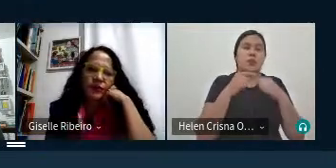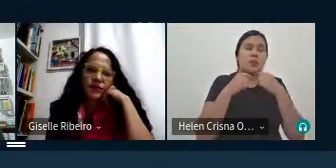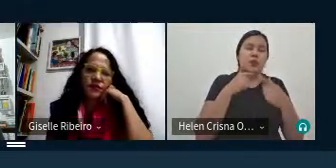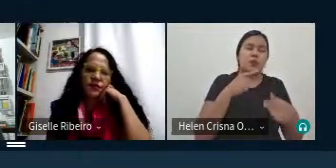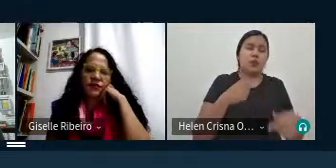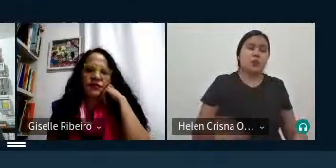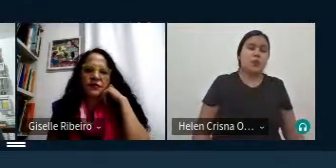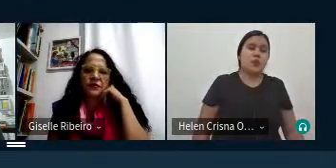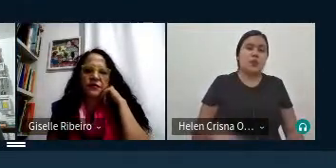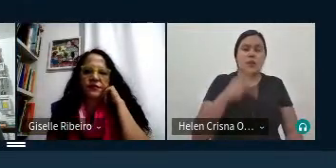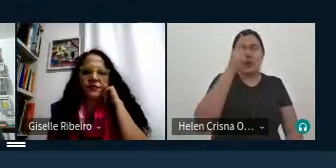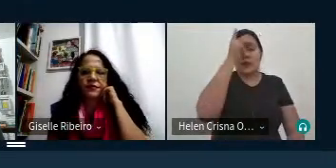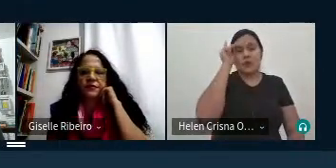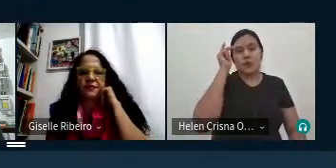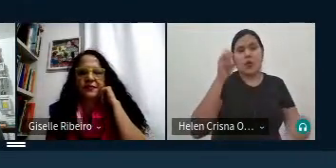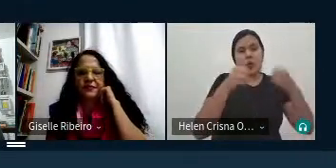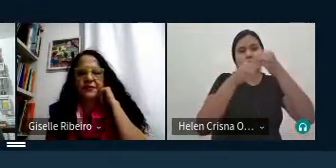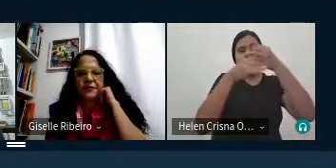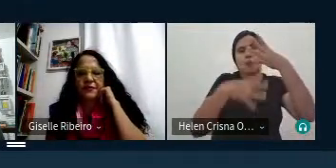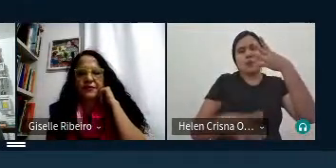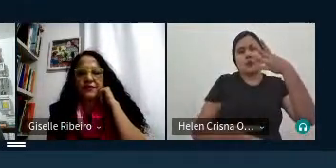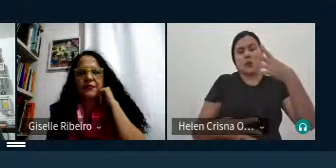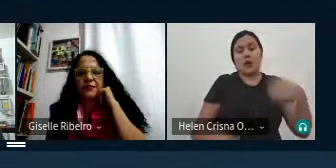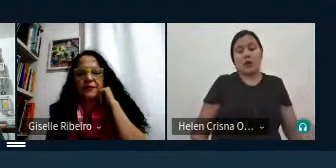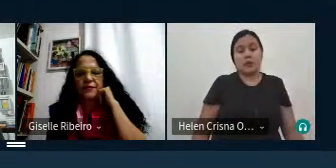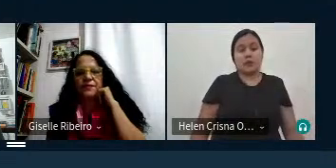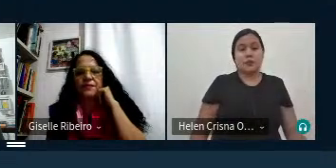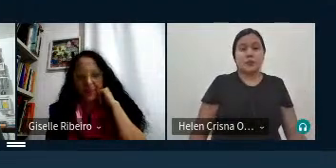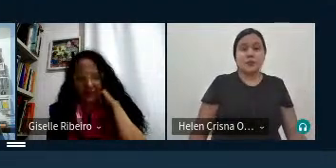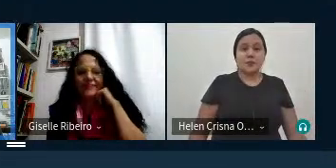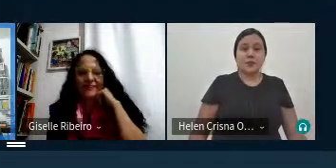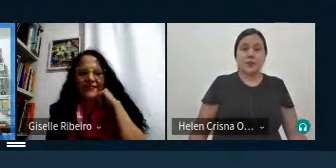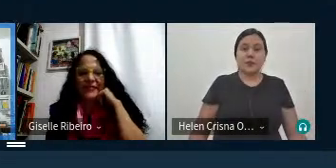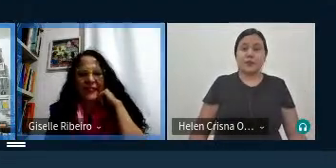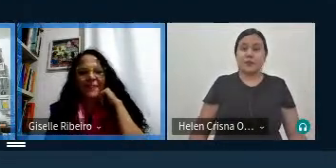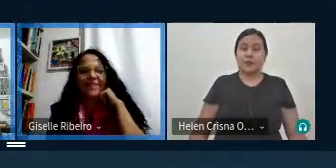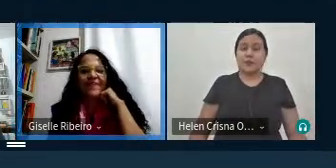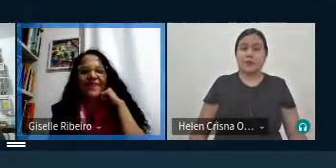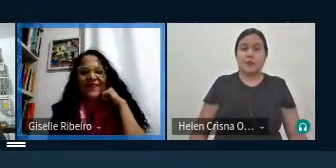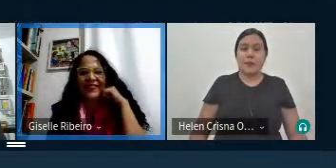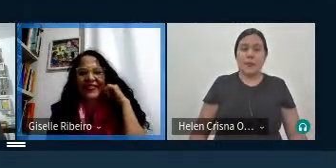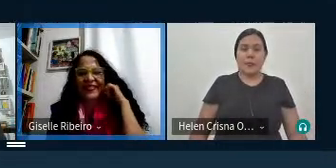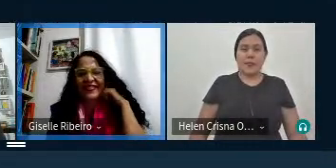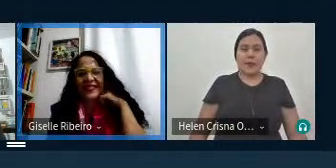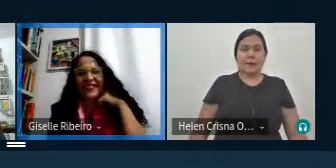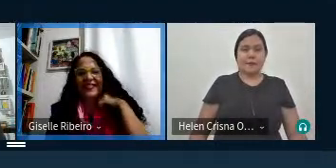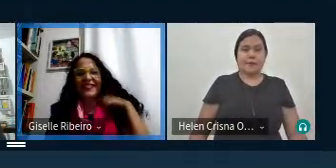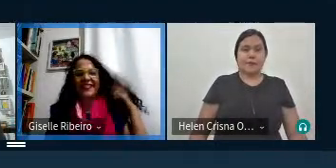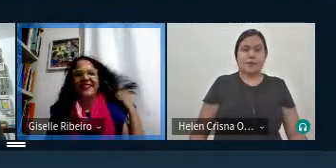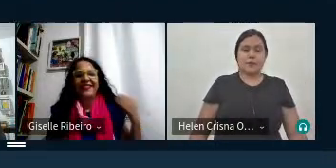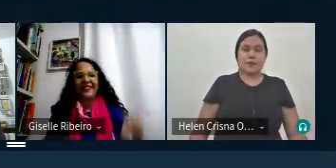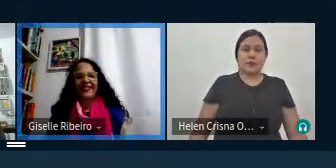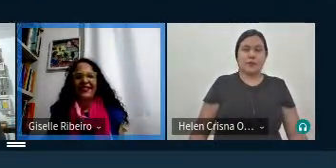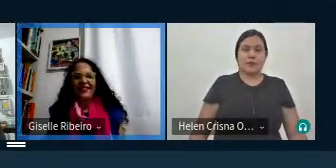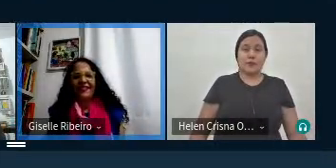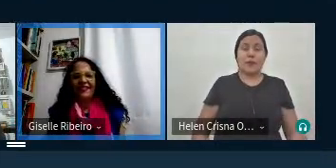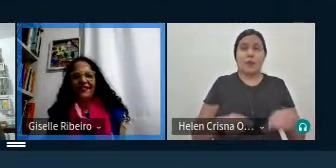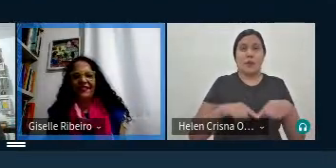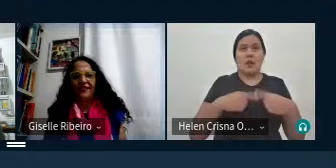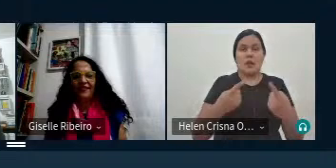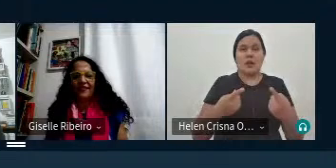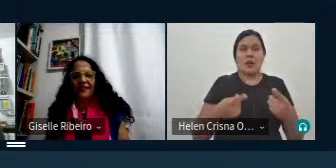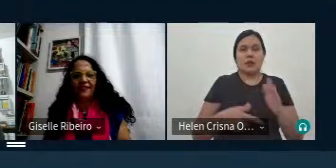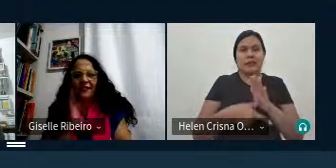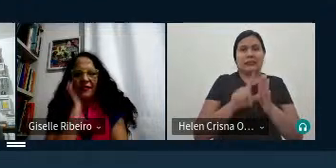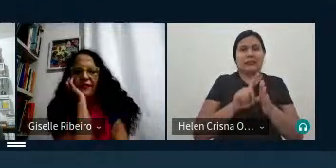que o pessoal deixou pra nós registrado pode ser sim sim mas antes disso tem